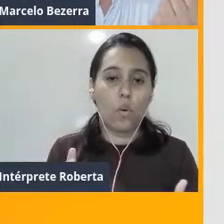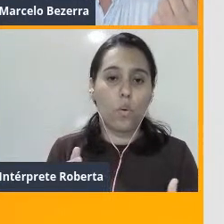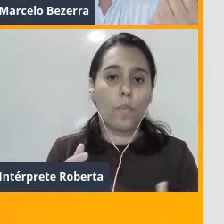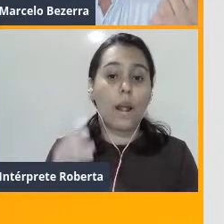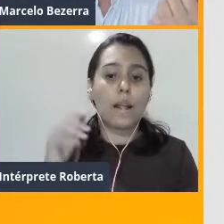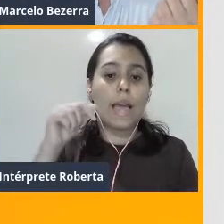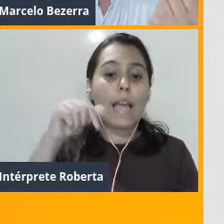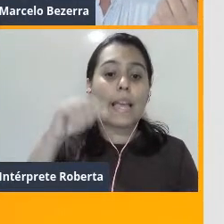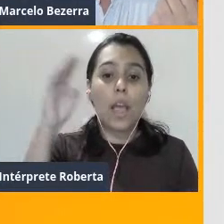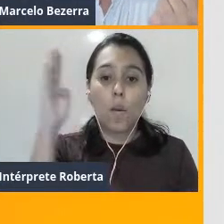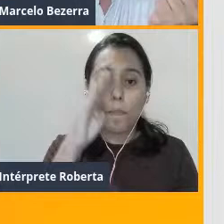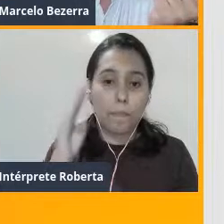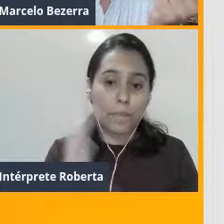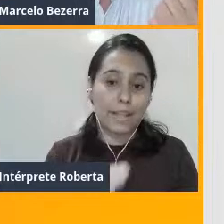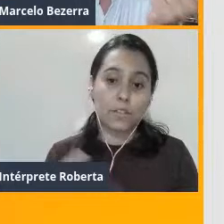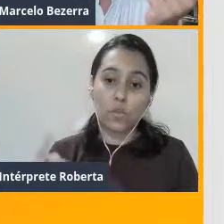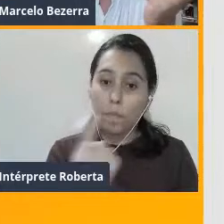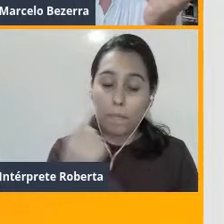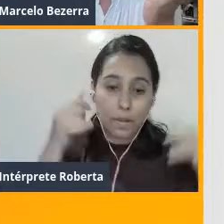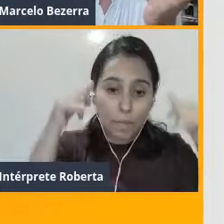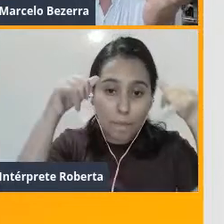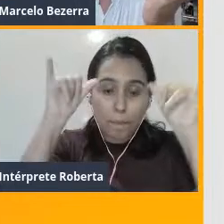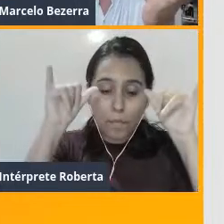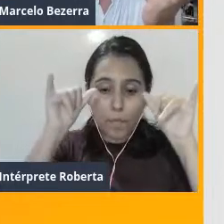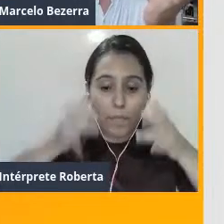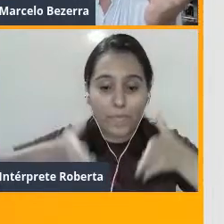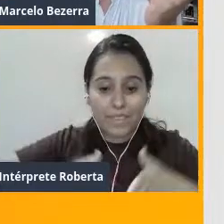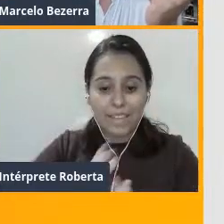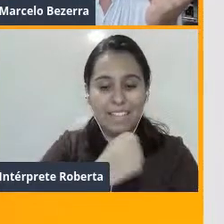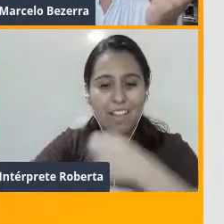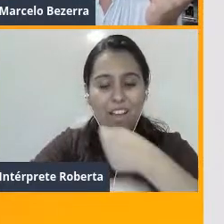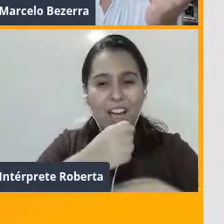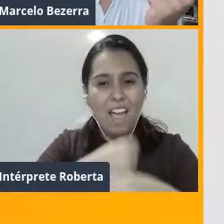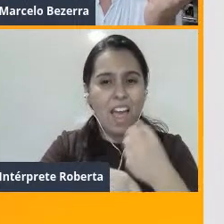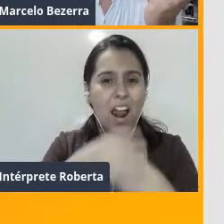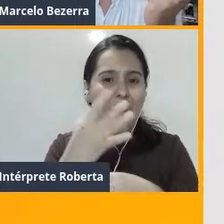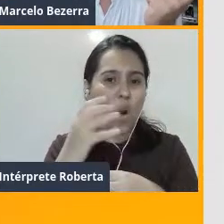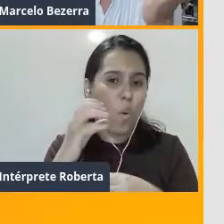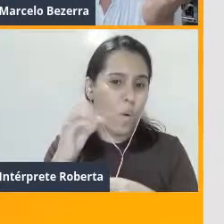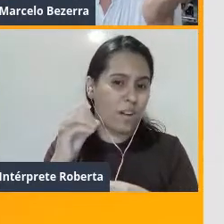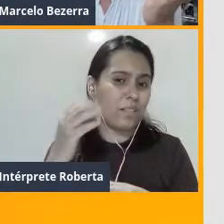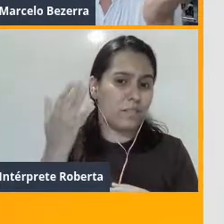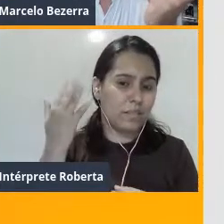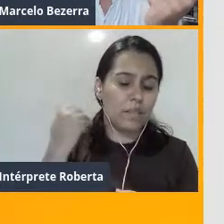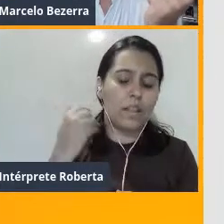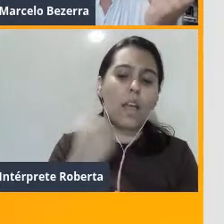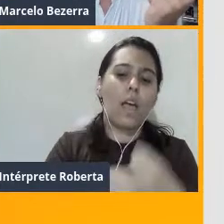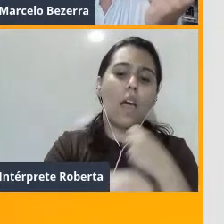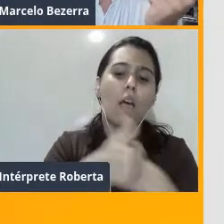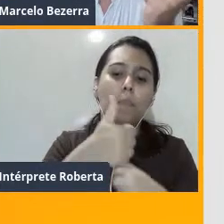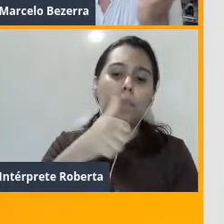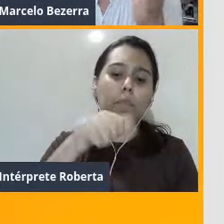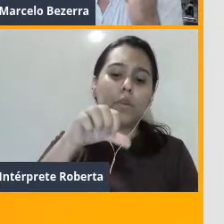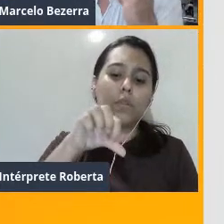bovino do mundo, nasceu há quase 40 anos atrás. Ele nasceu em 1982.